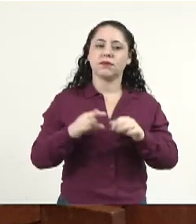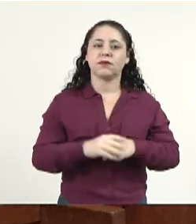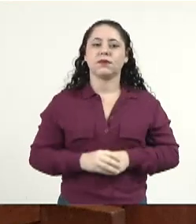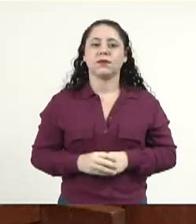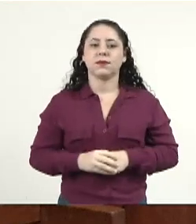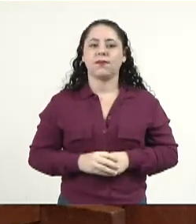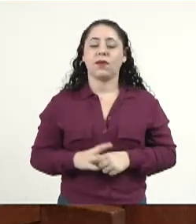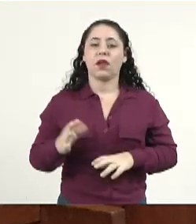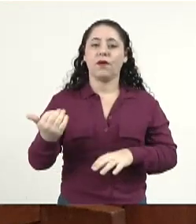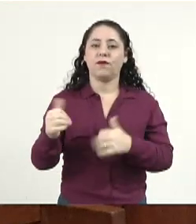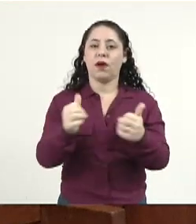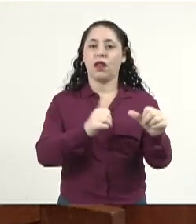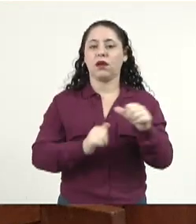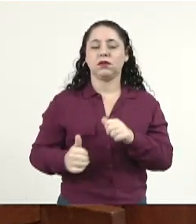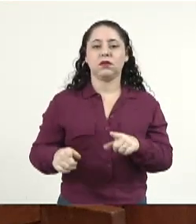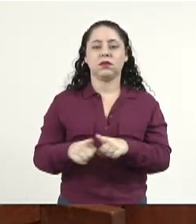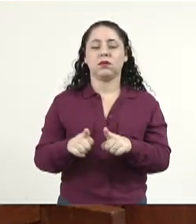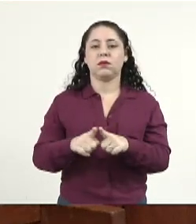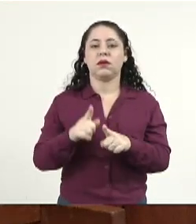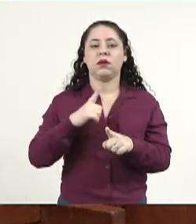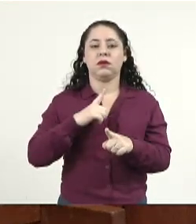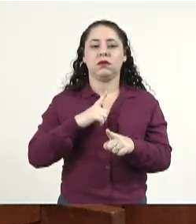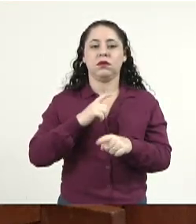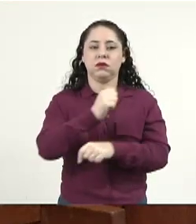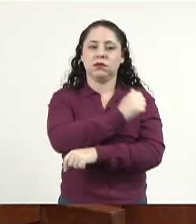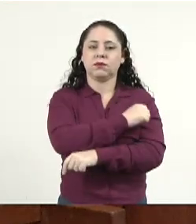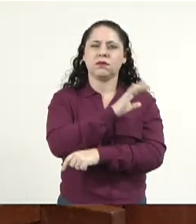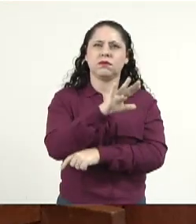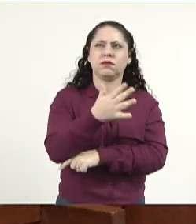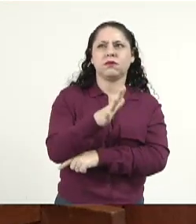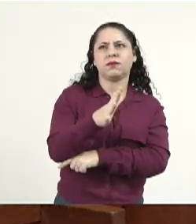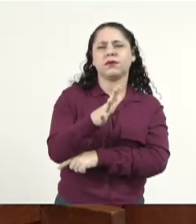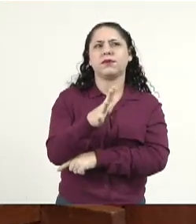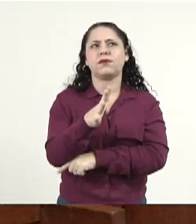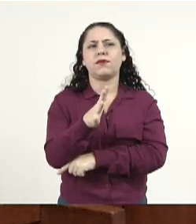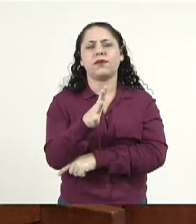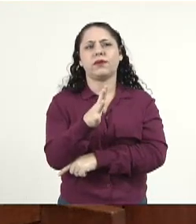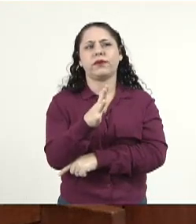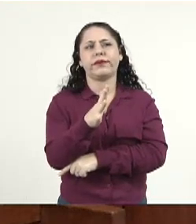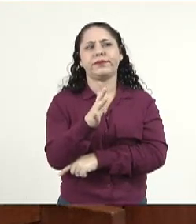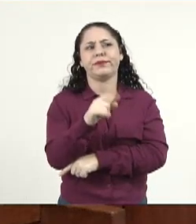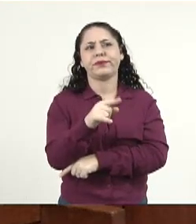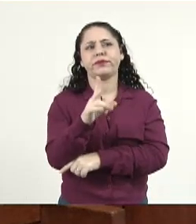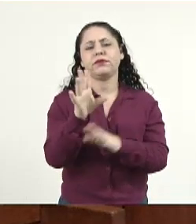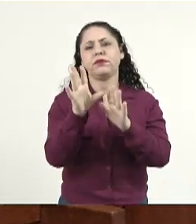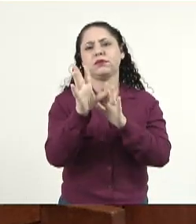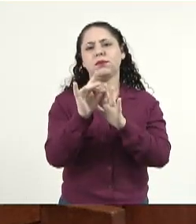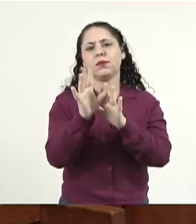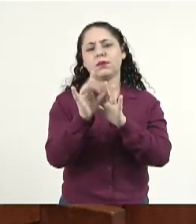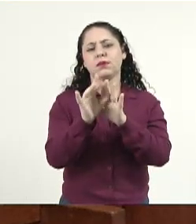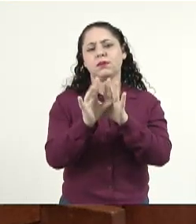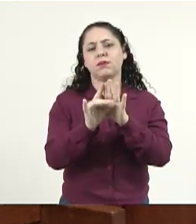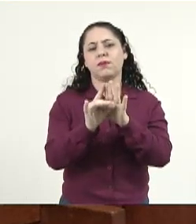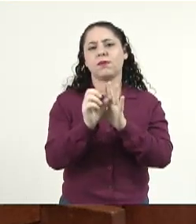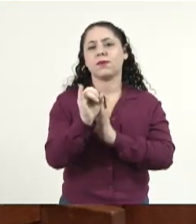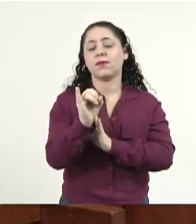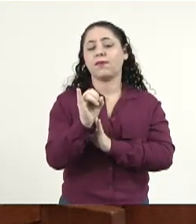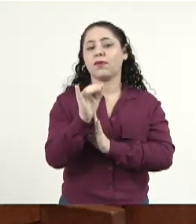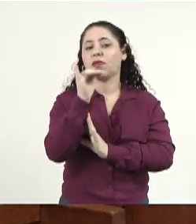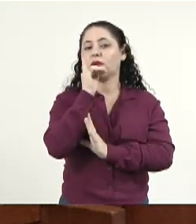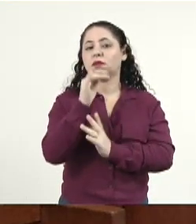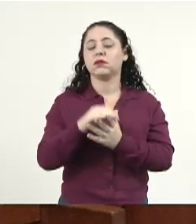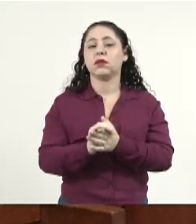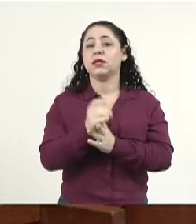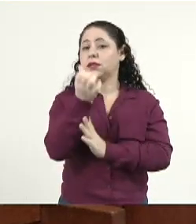a avaliação do aluno para receber estava estabelecido, que seria de